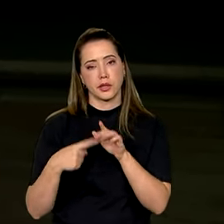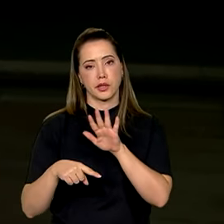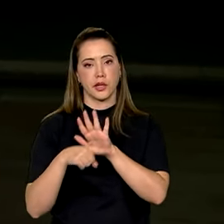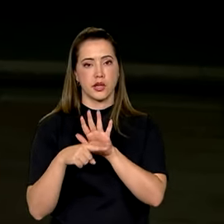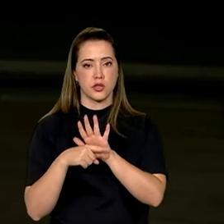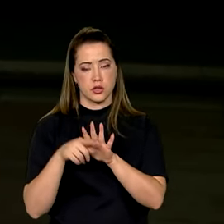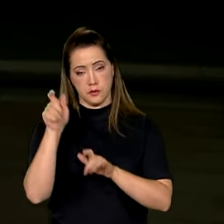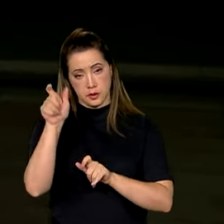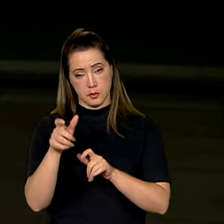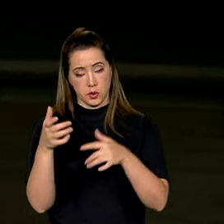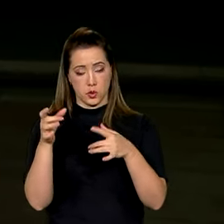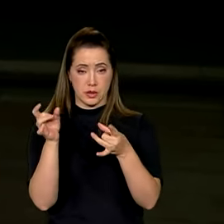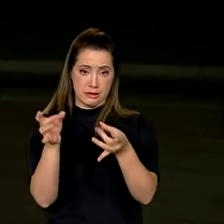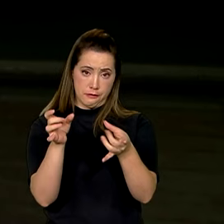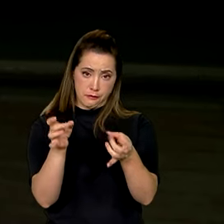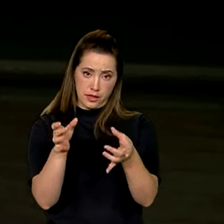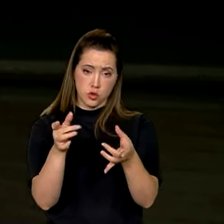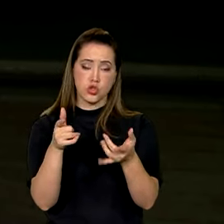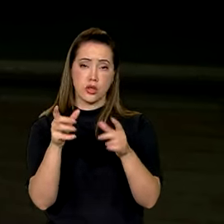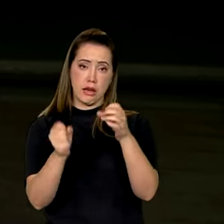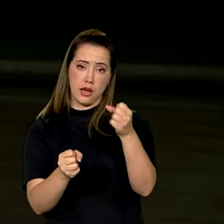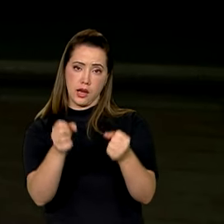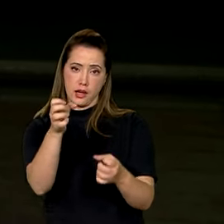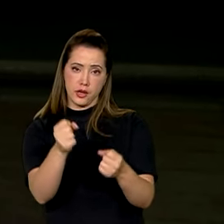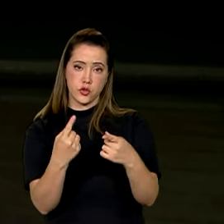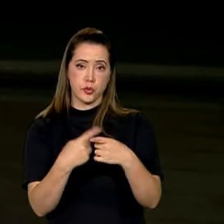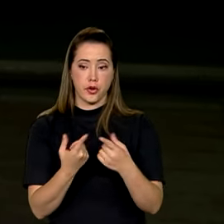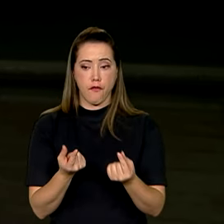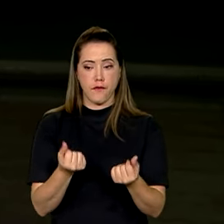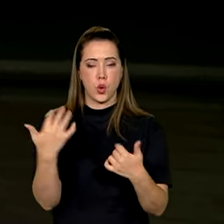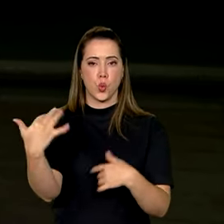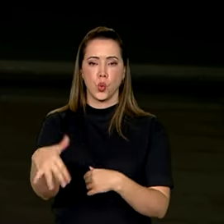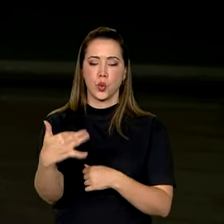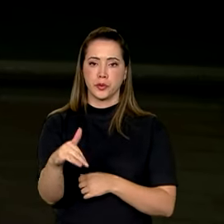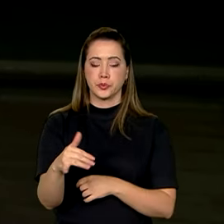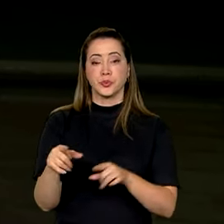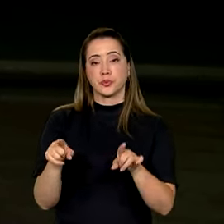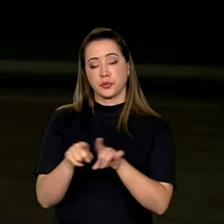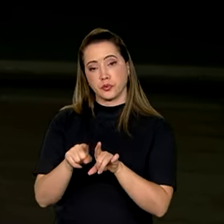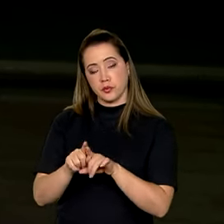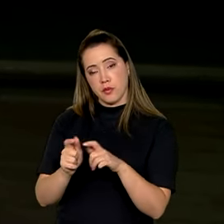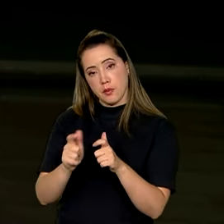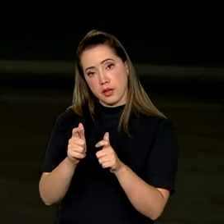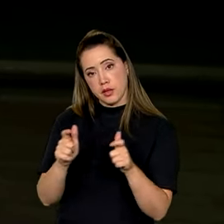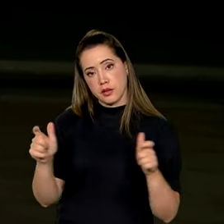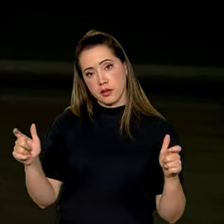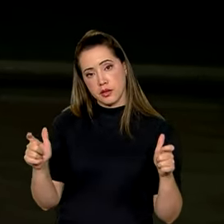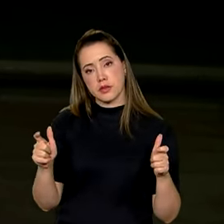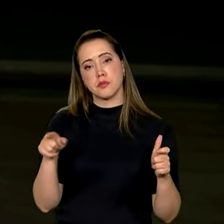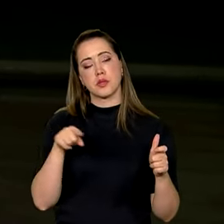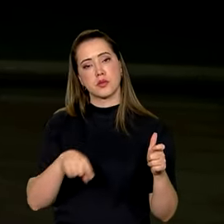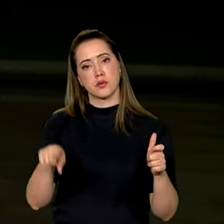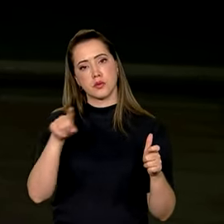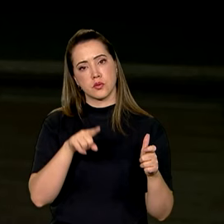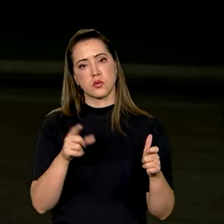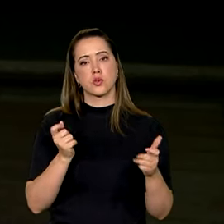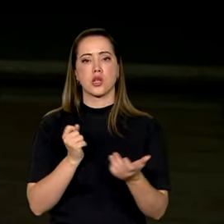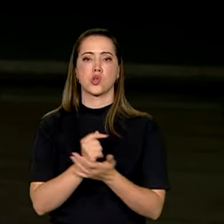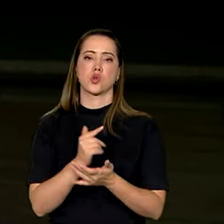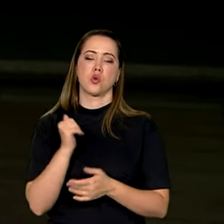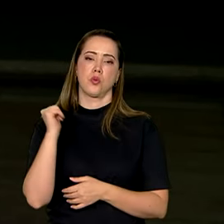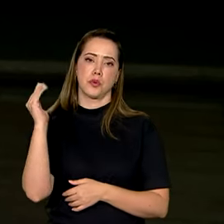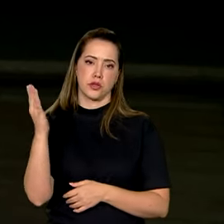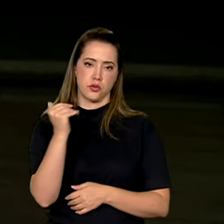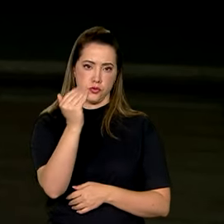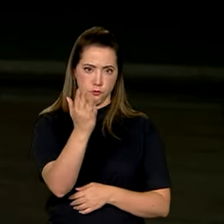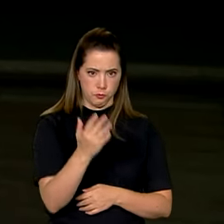produtores de leite causados pelo aumento do custo da produção e também pelo crescimento significativo das importações